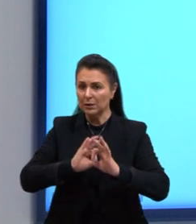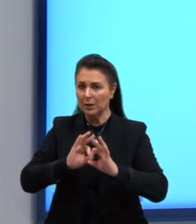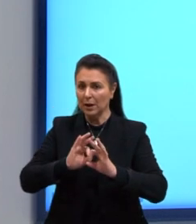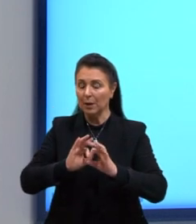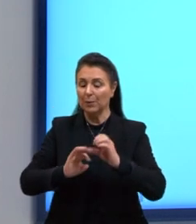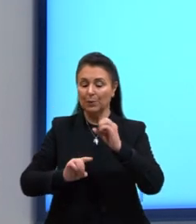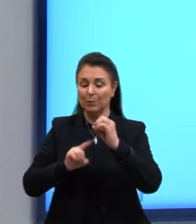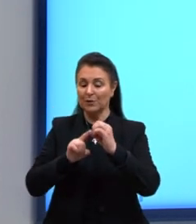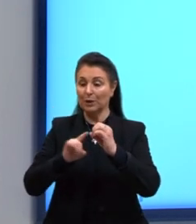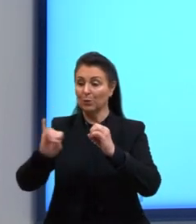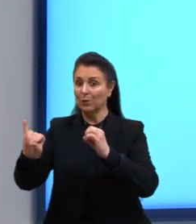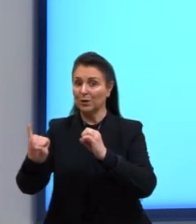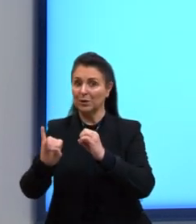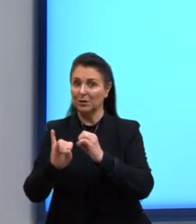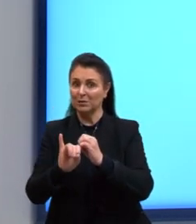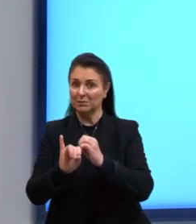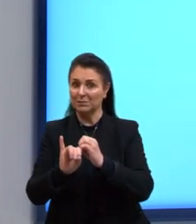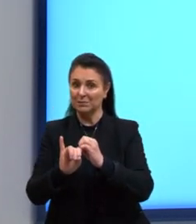indireto.